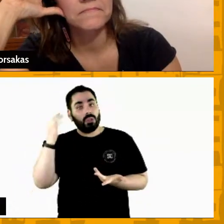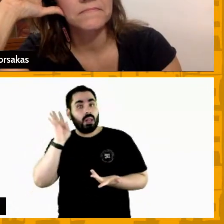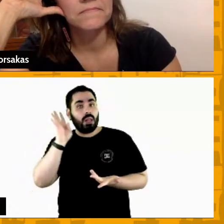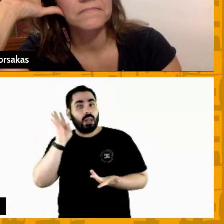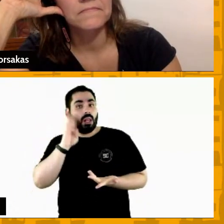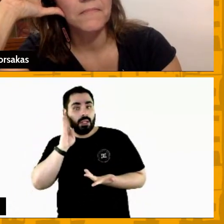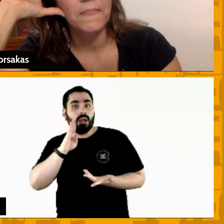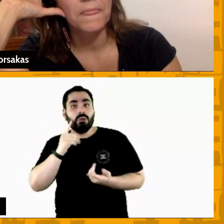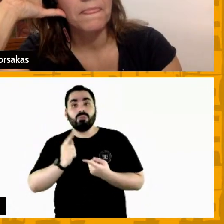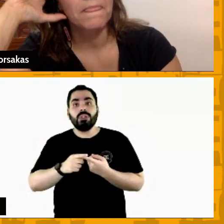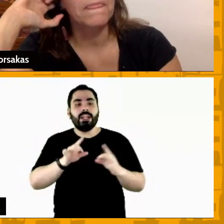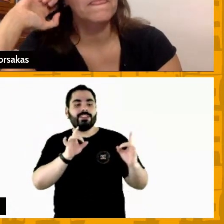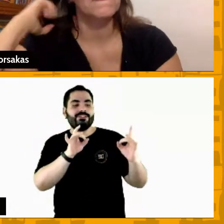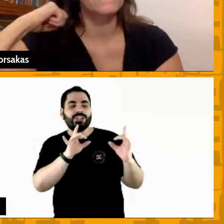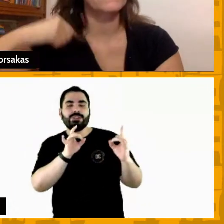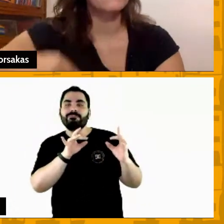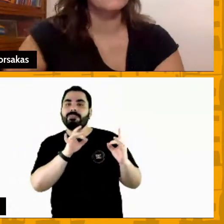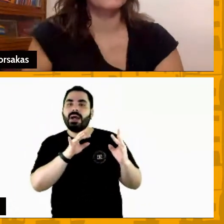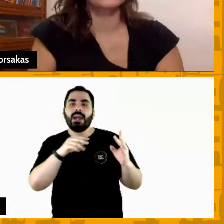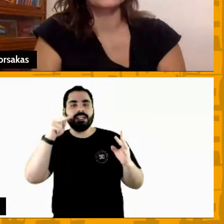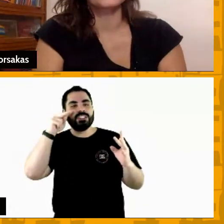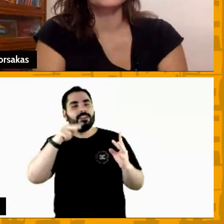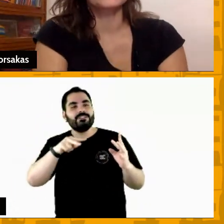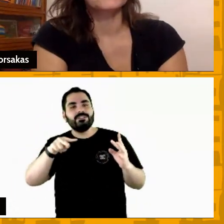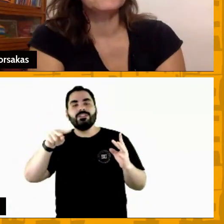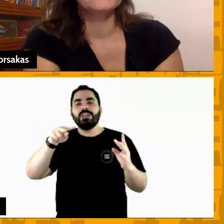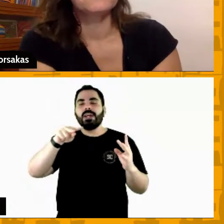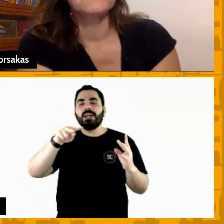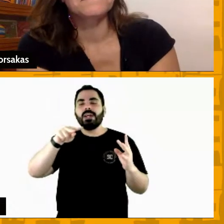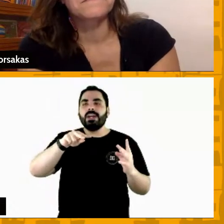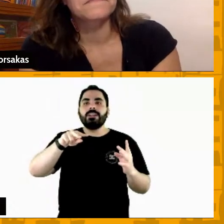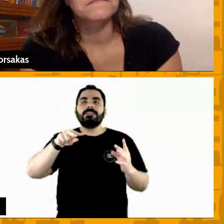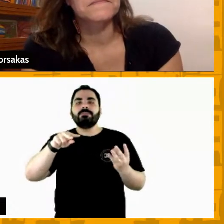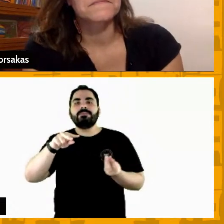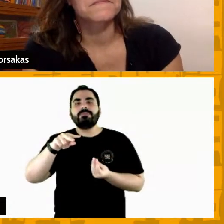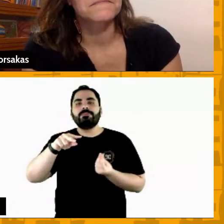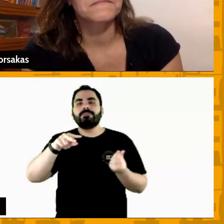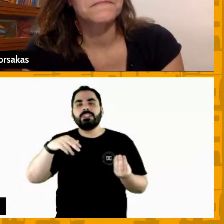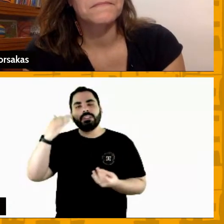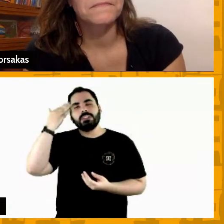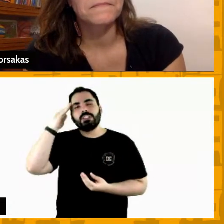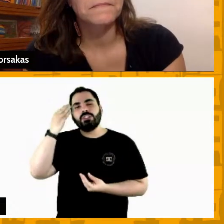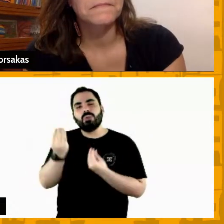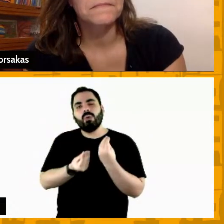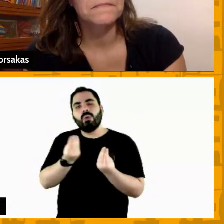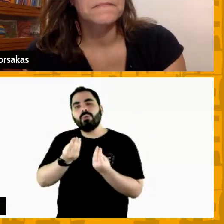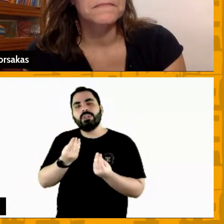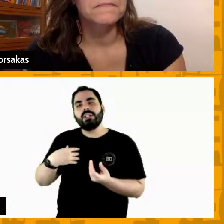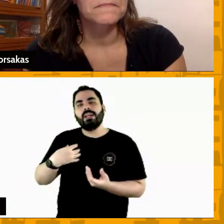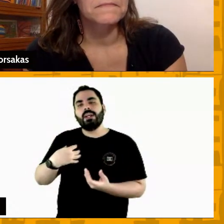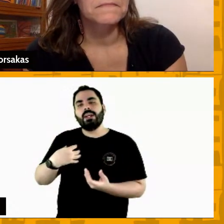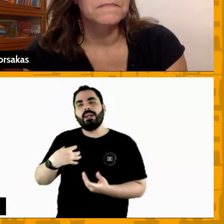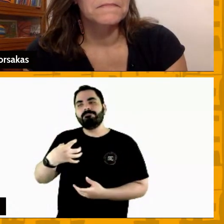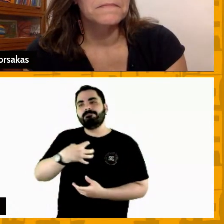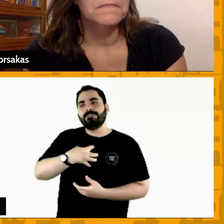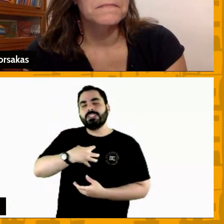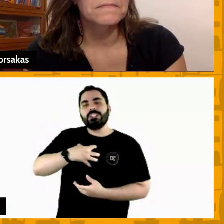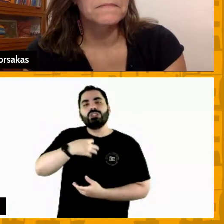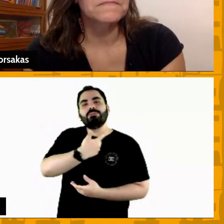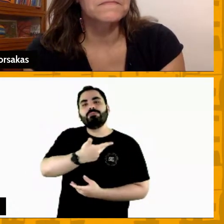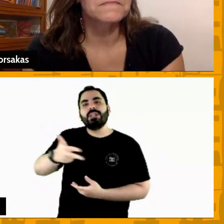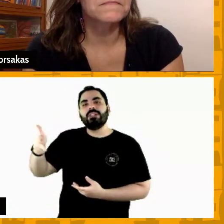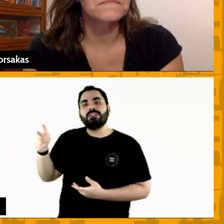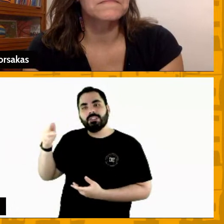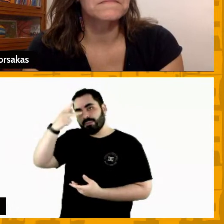feedback você consegue ter leituras também de entender algumas coisas as reações das pessoas e principalmente as